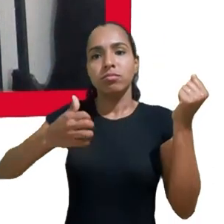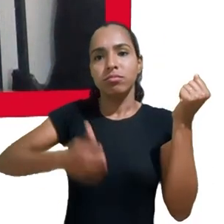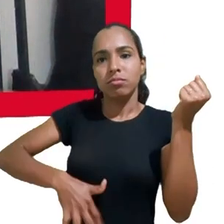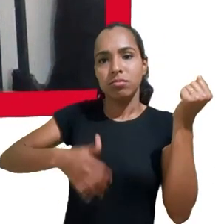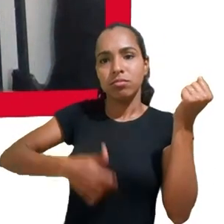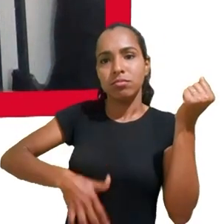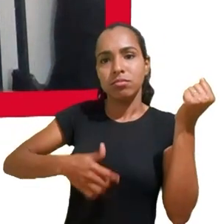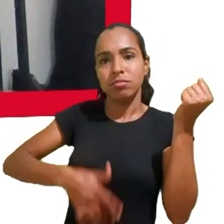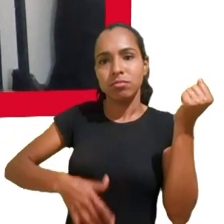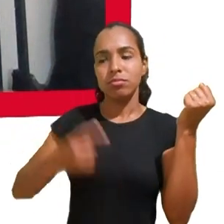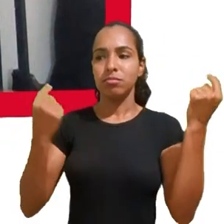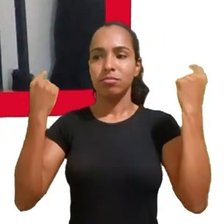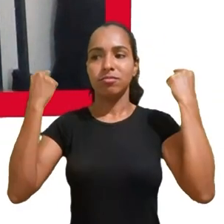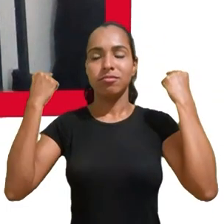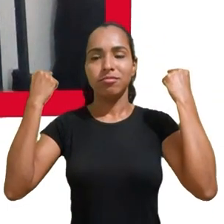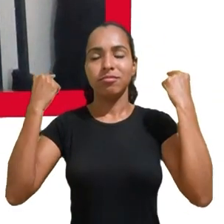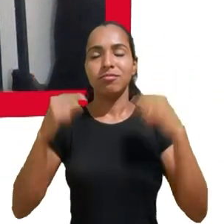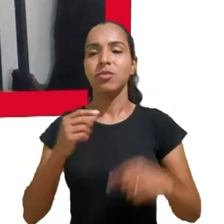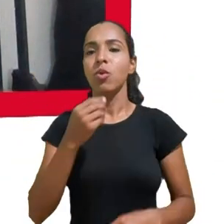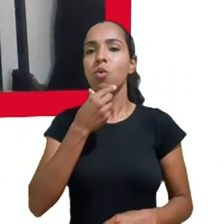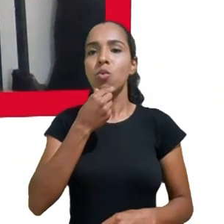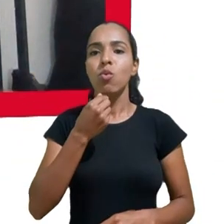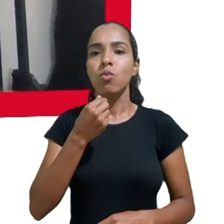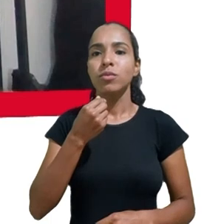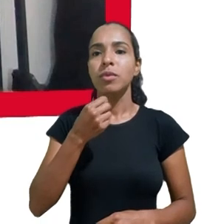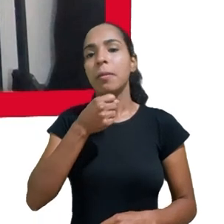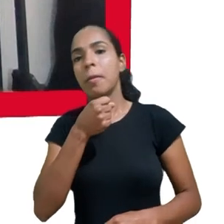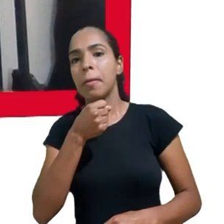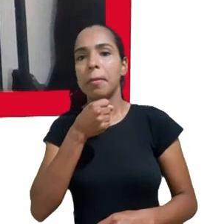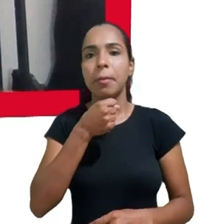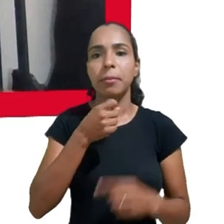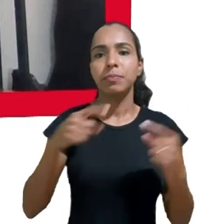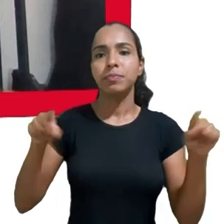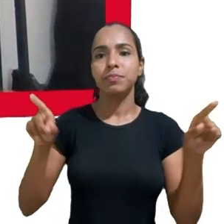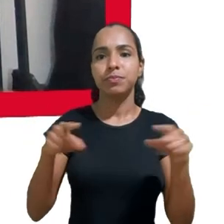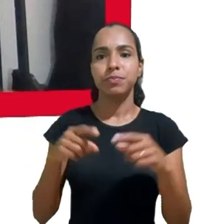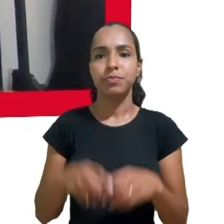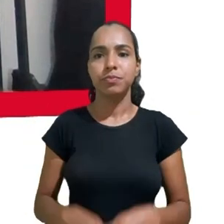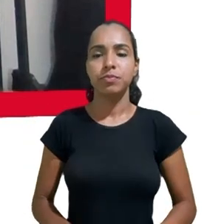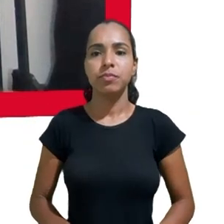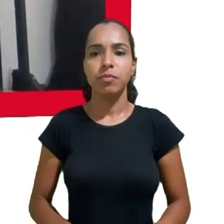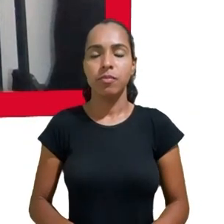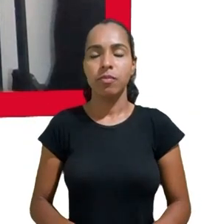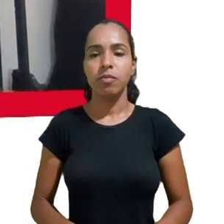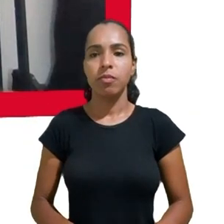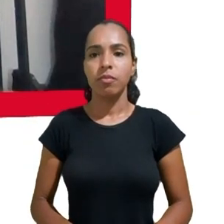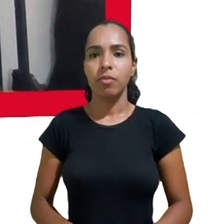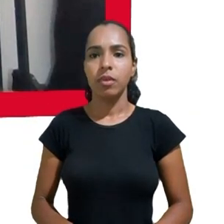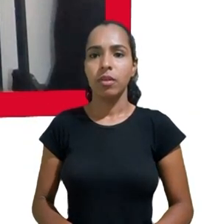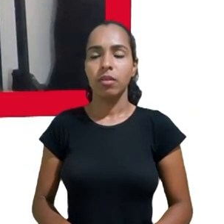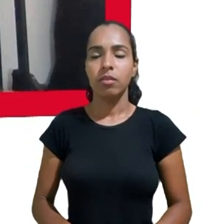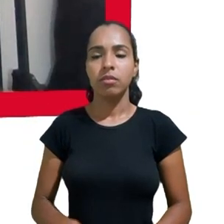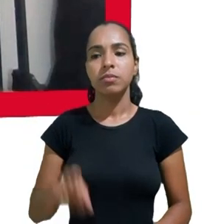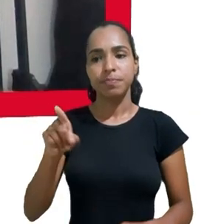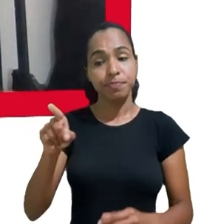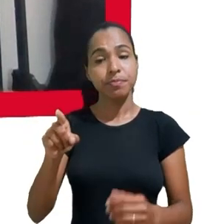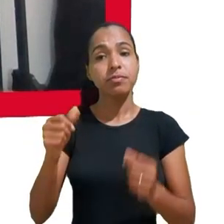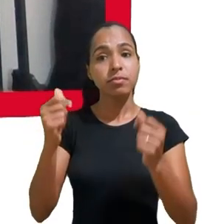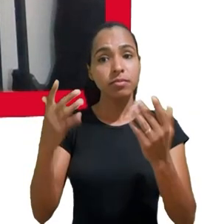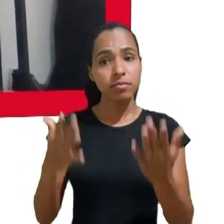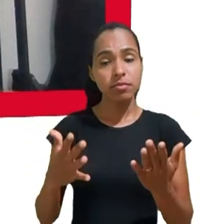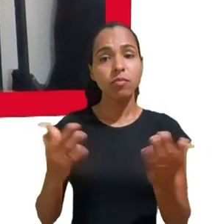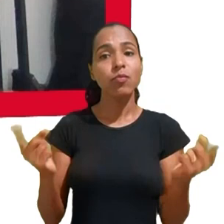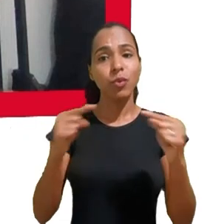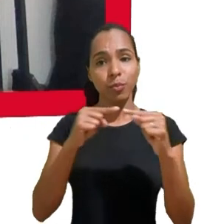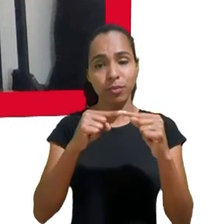A pergunta que você colocou, Bia, é muito importante e dialoga muito com a fala da Renata, no sentido de que existe uma relação